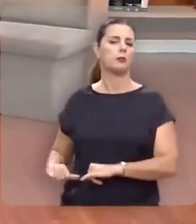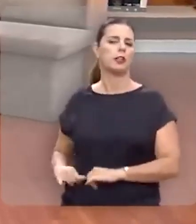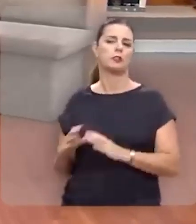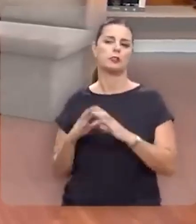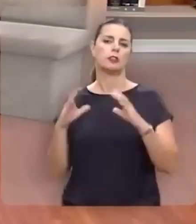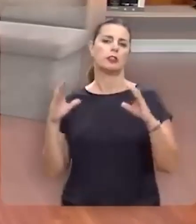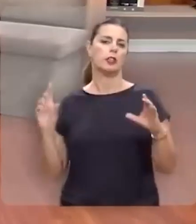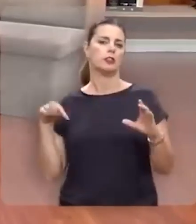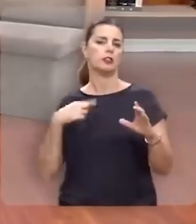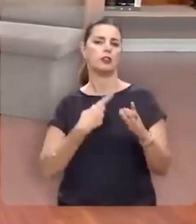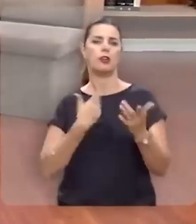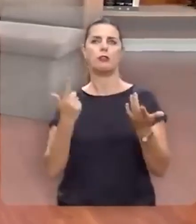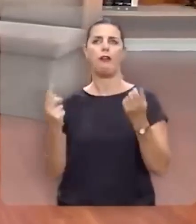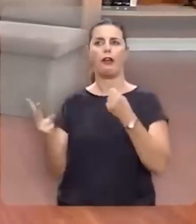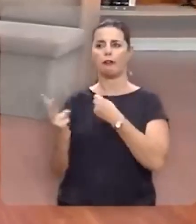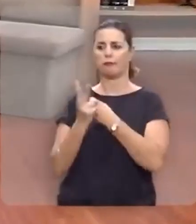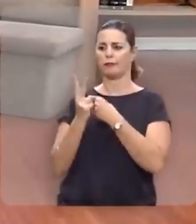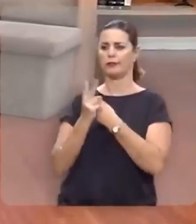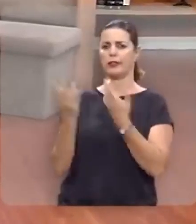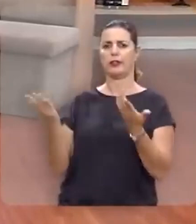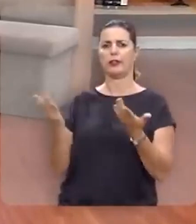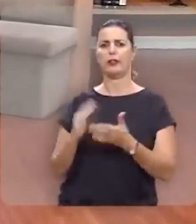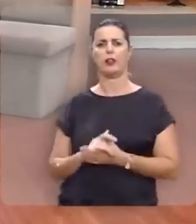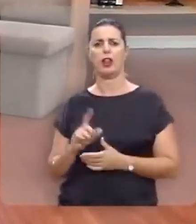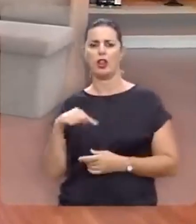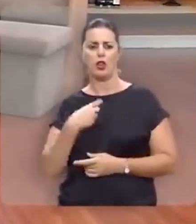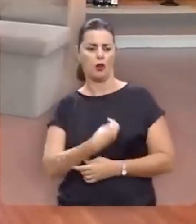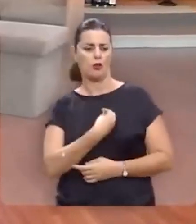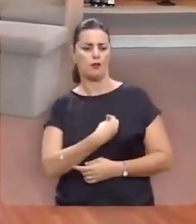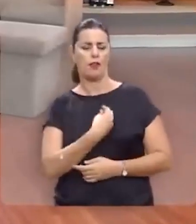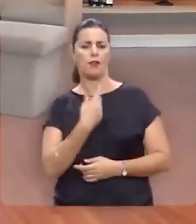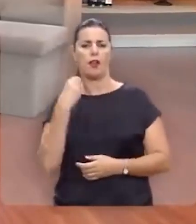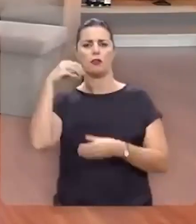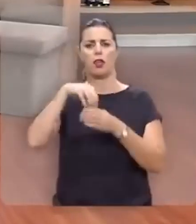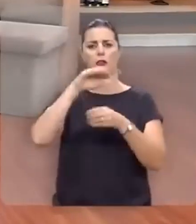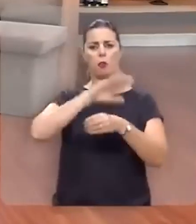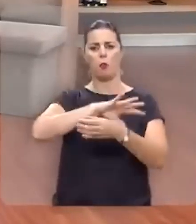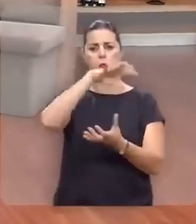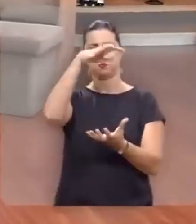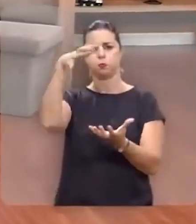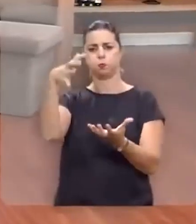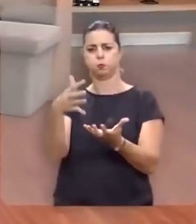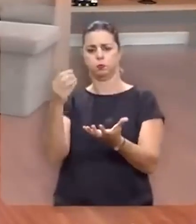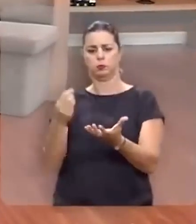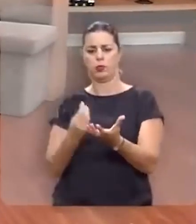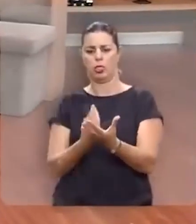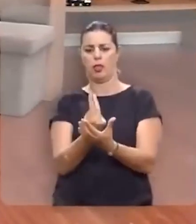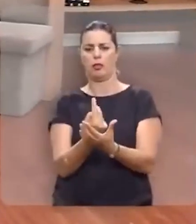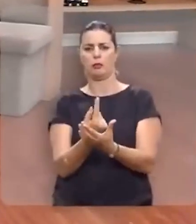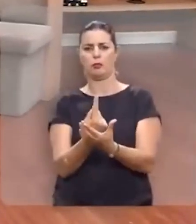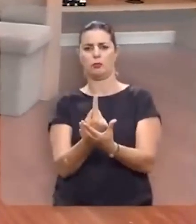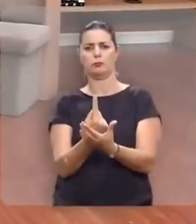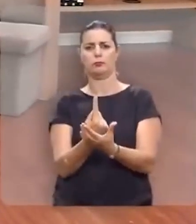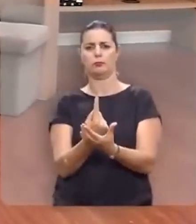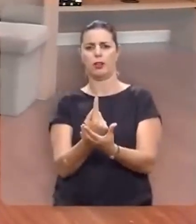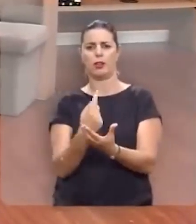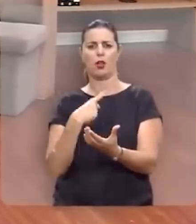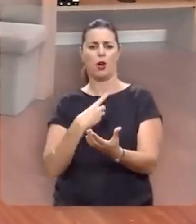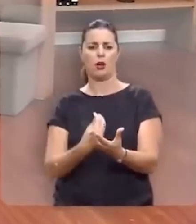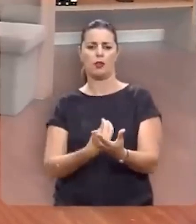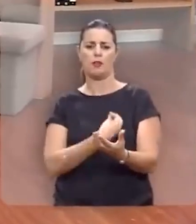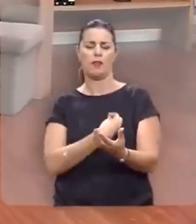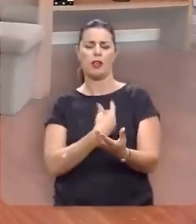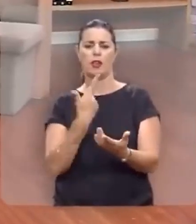Nós não estamos blindados, nós não vivemos numa estufa, nós não moramos num parque de